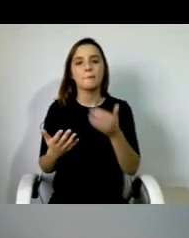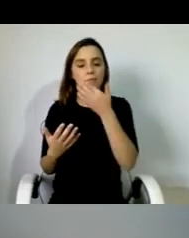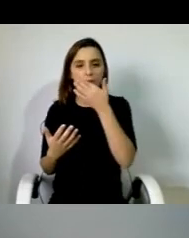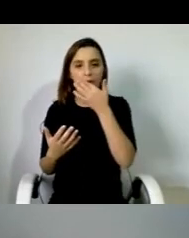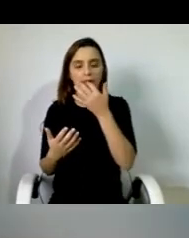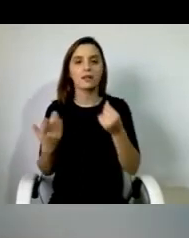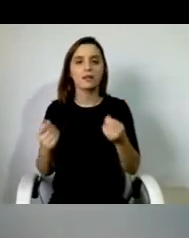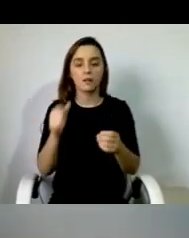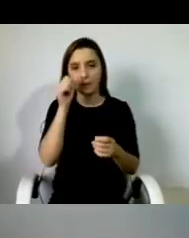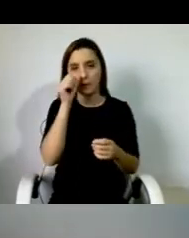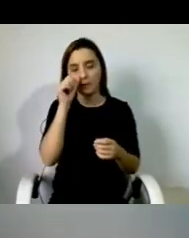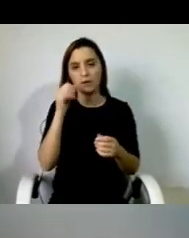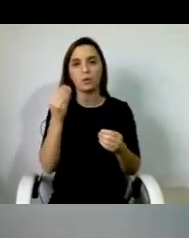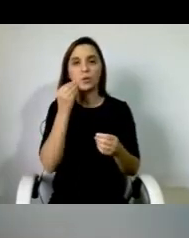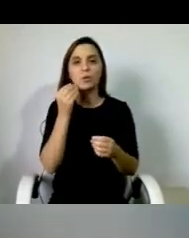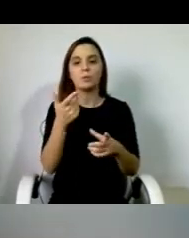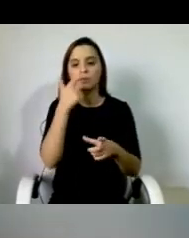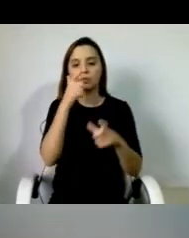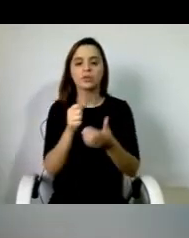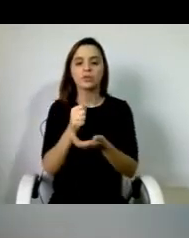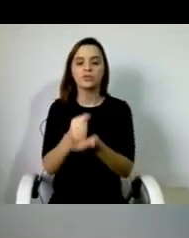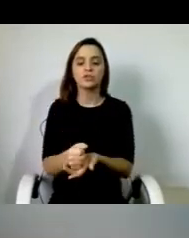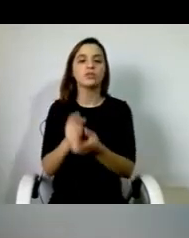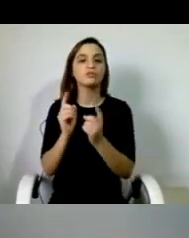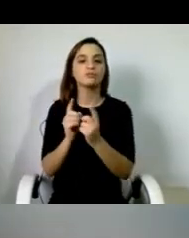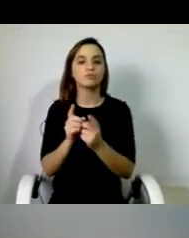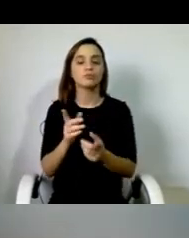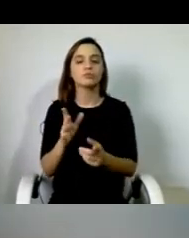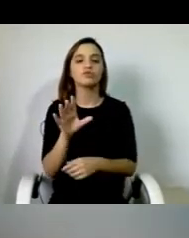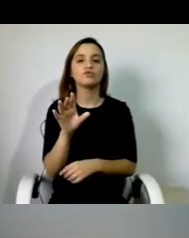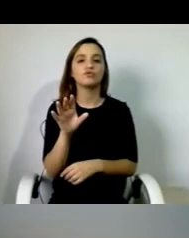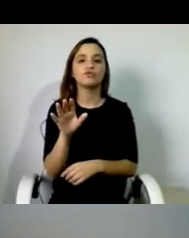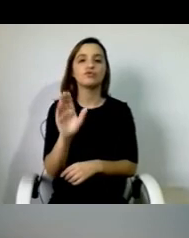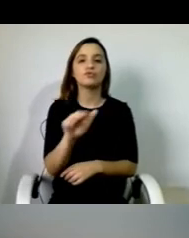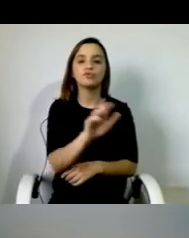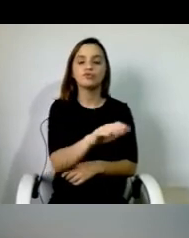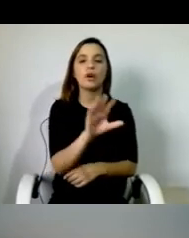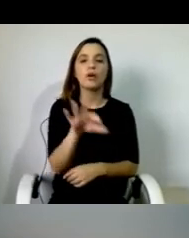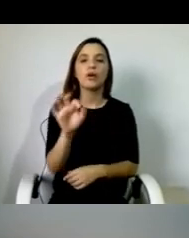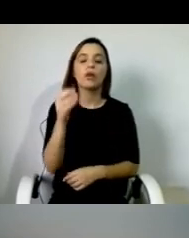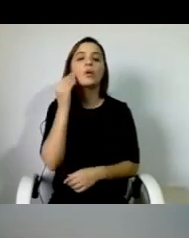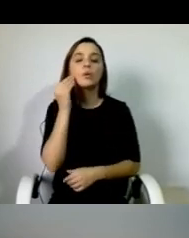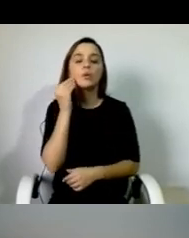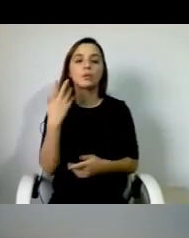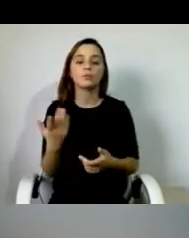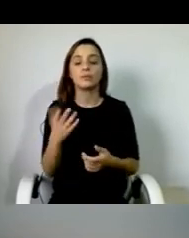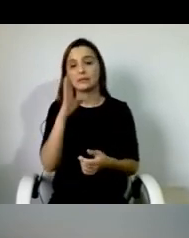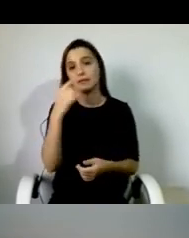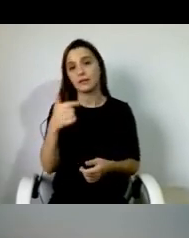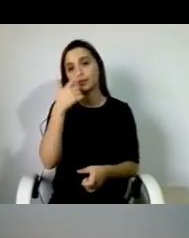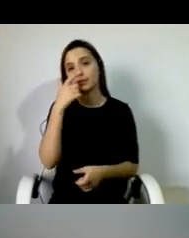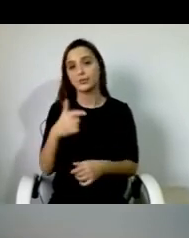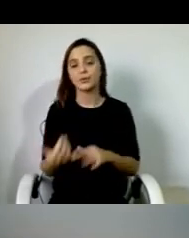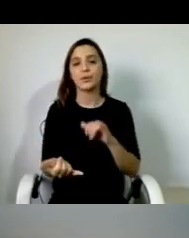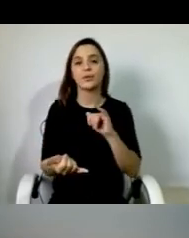avaliando o recrutamento e a seleção dos assistentes pessoais, já na altura, sempre que um beneficiário e associado nosso manifestava o